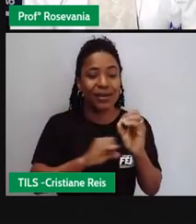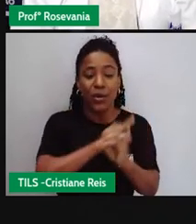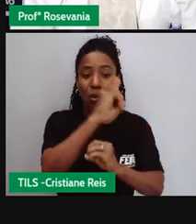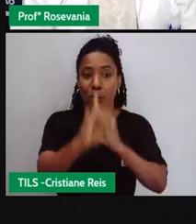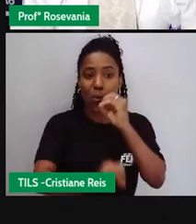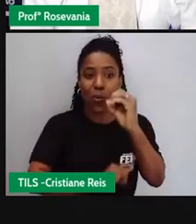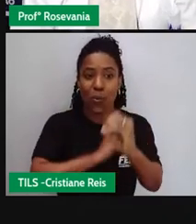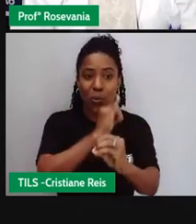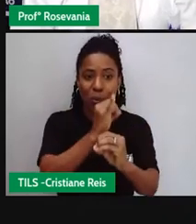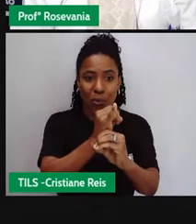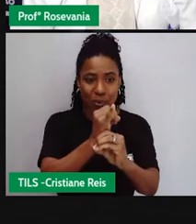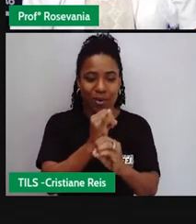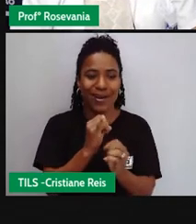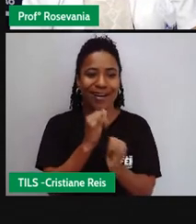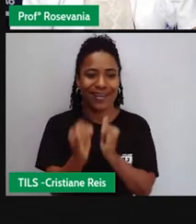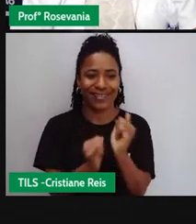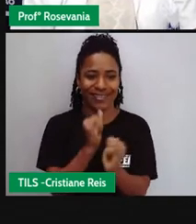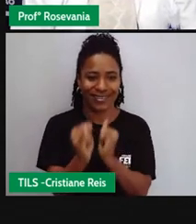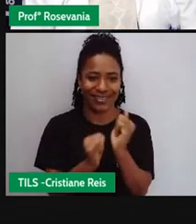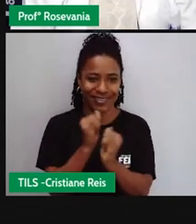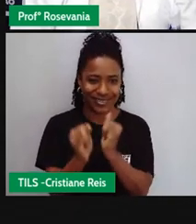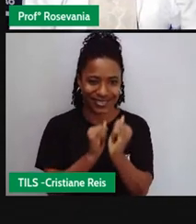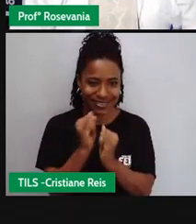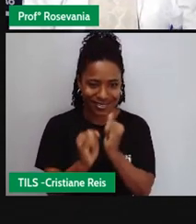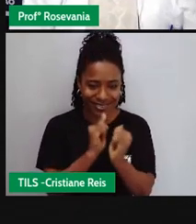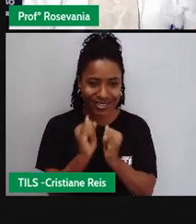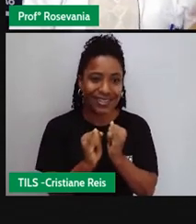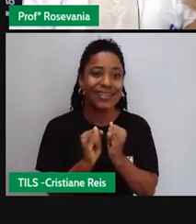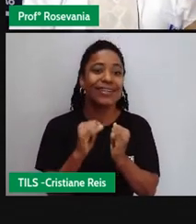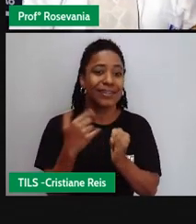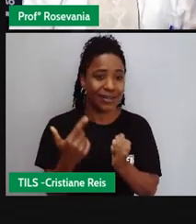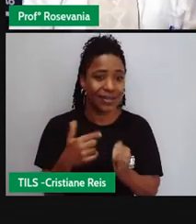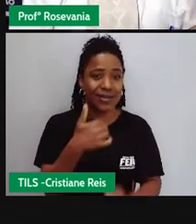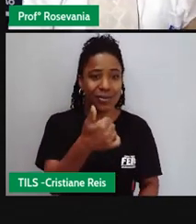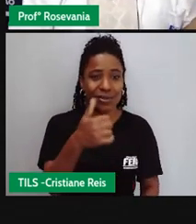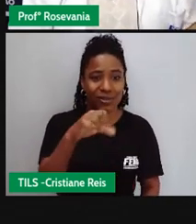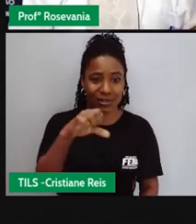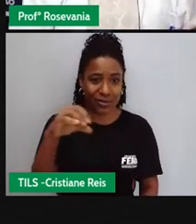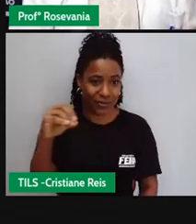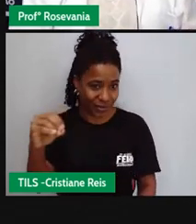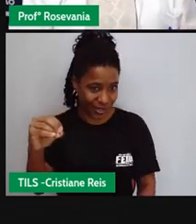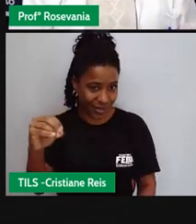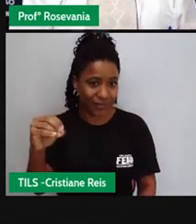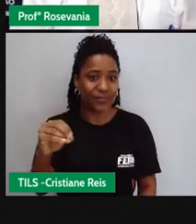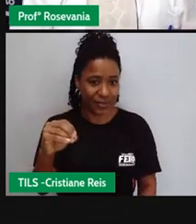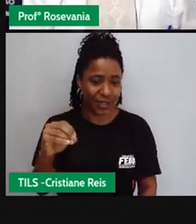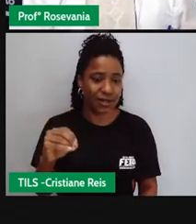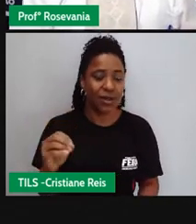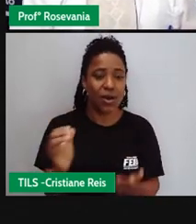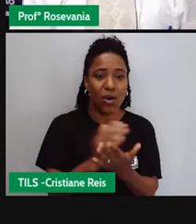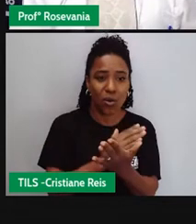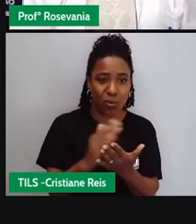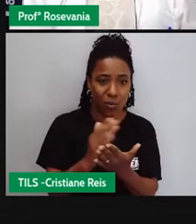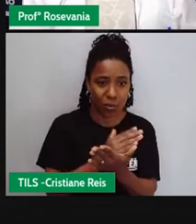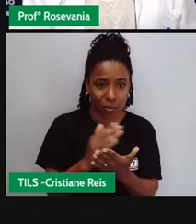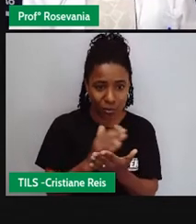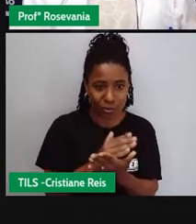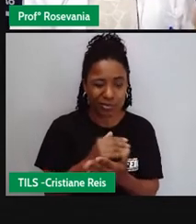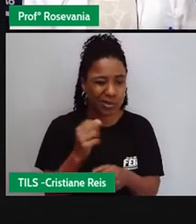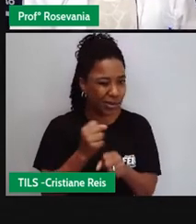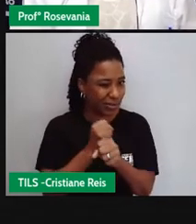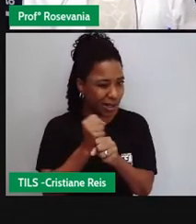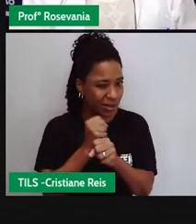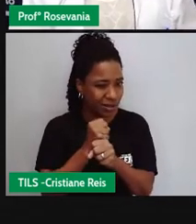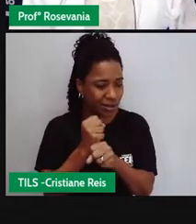aqui para a gente foi na década de 90 mas assim pequenos aparelhos já tinham na década de 70